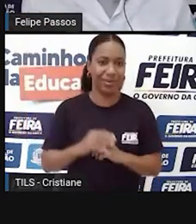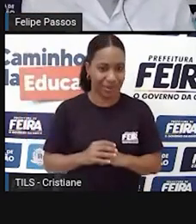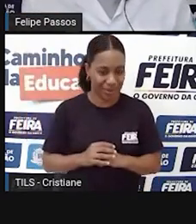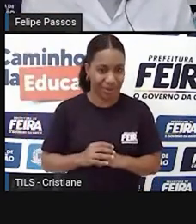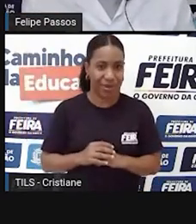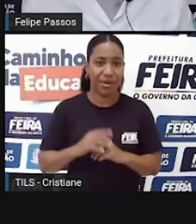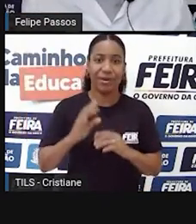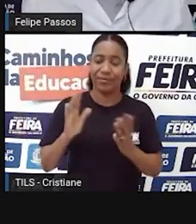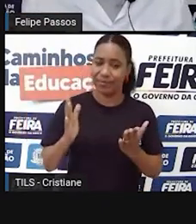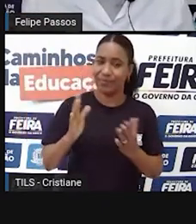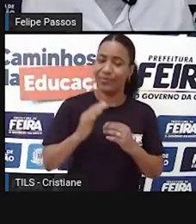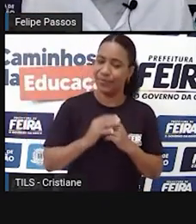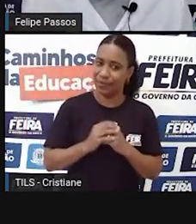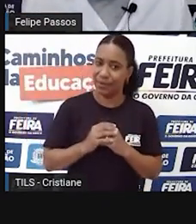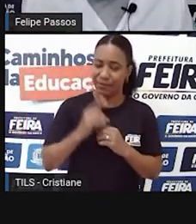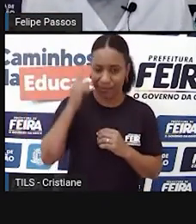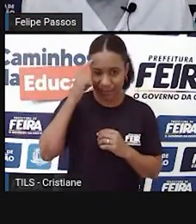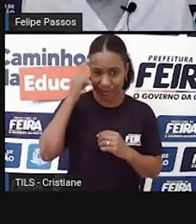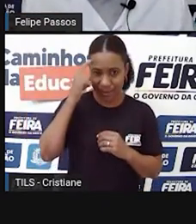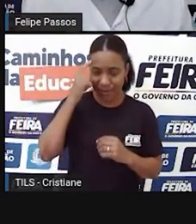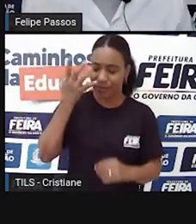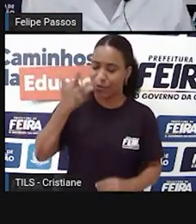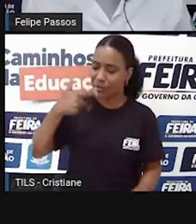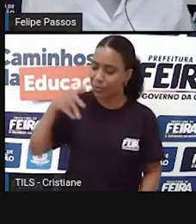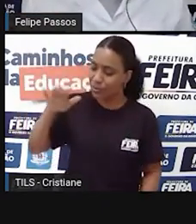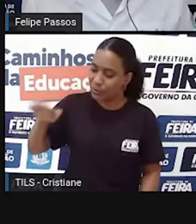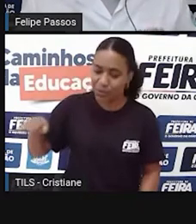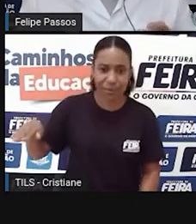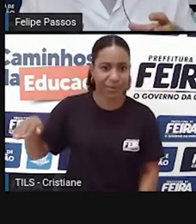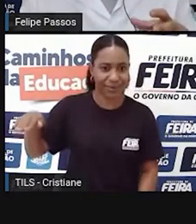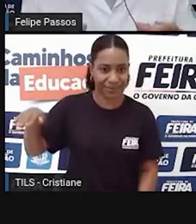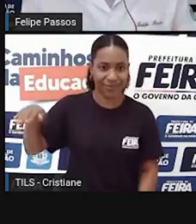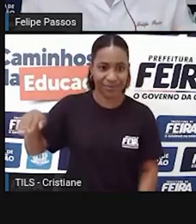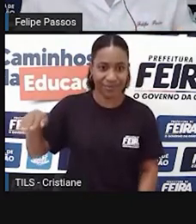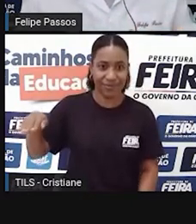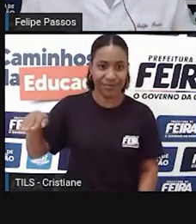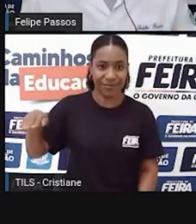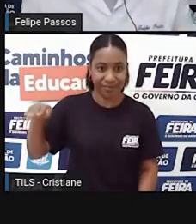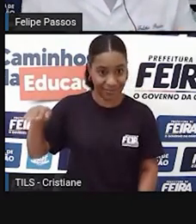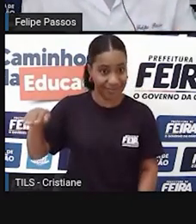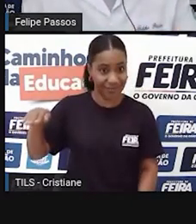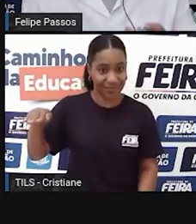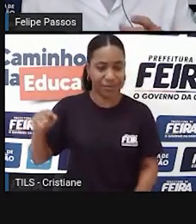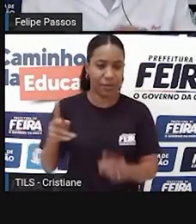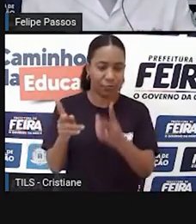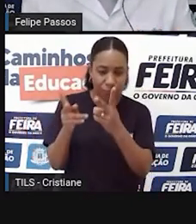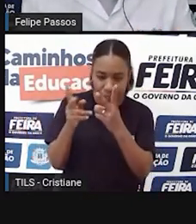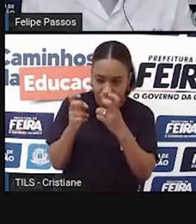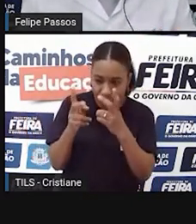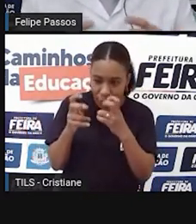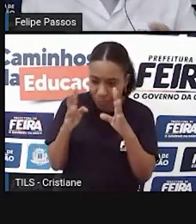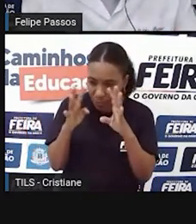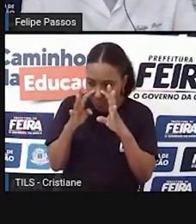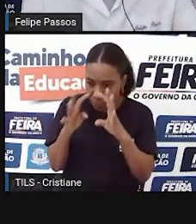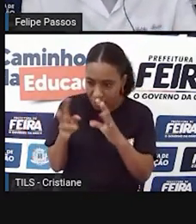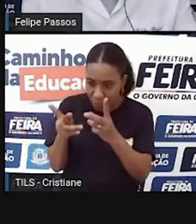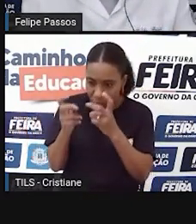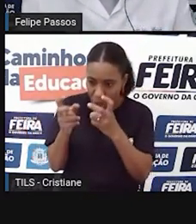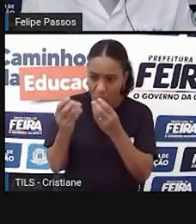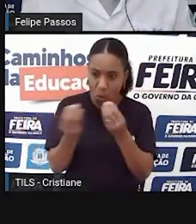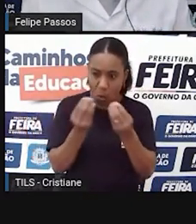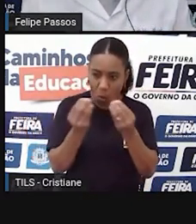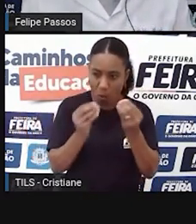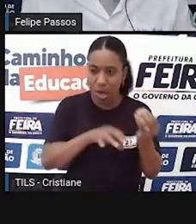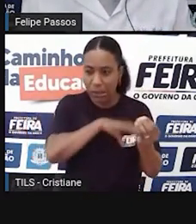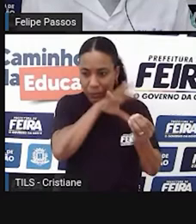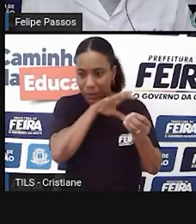Porque imagina o seguinte, a criança que está ali observando, ela precisa estar no momento para observar aquela cena, para ver os adultos